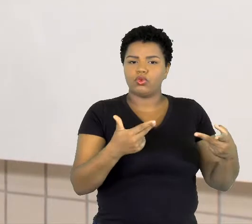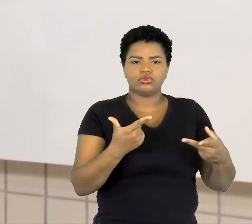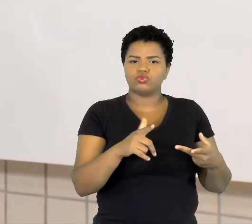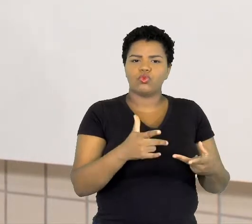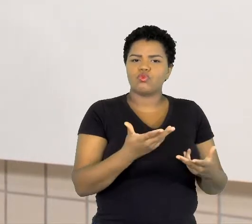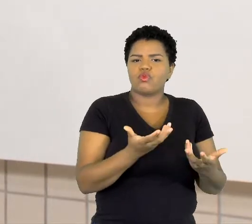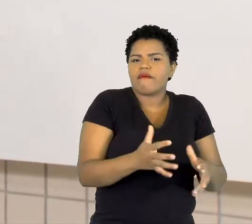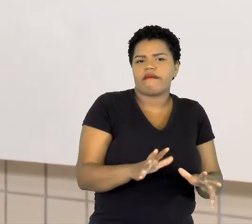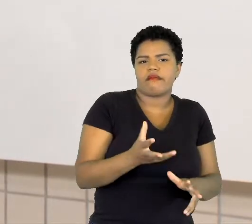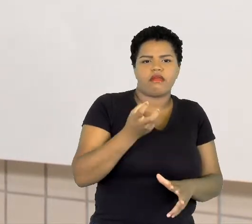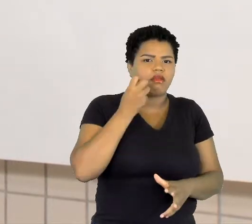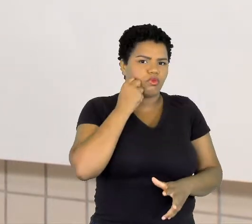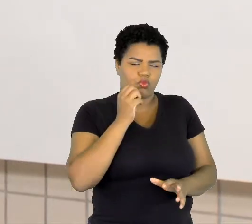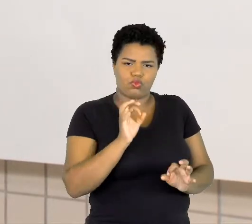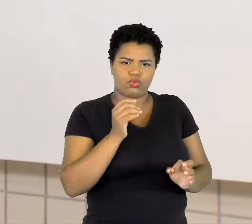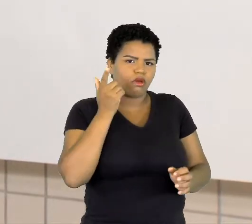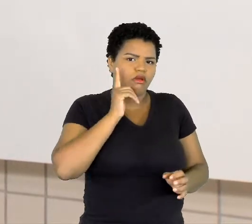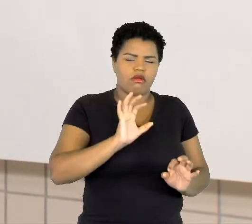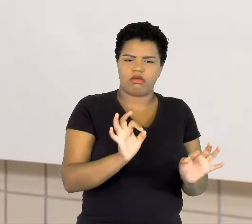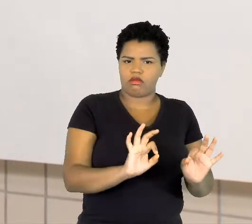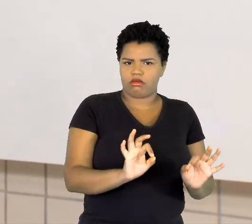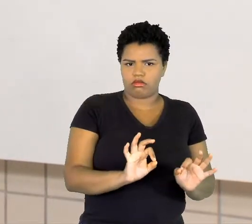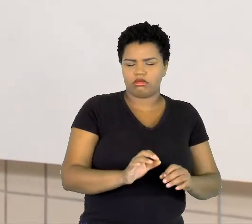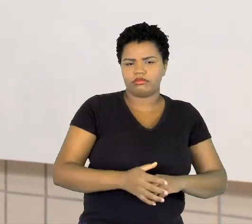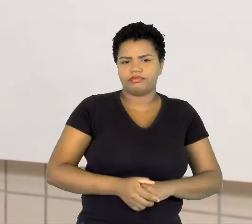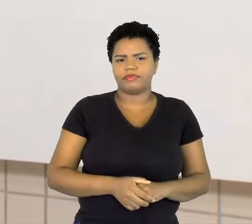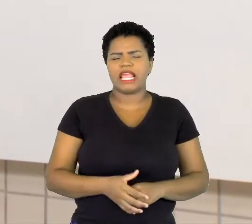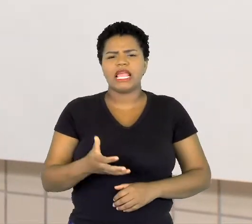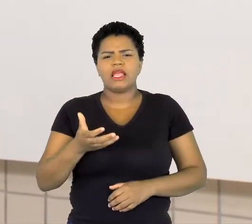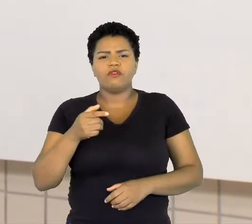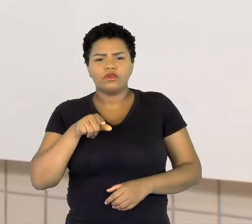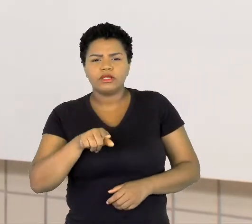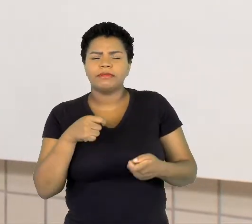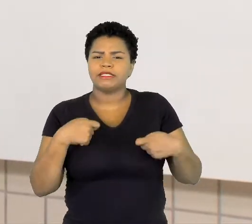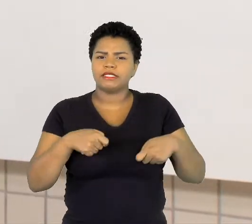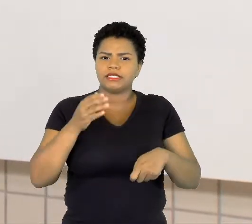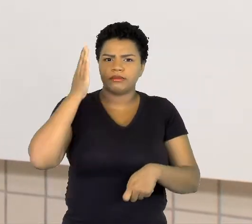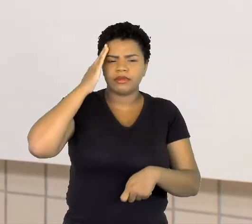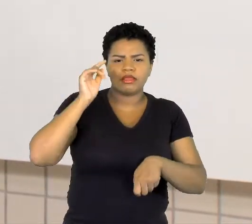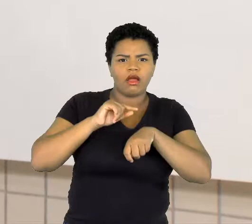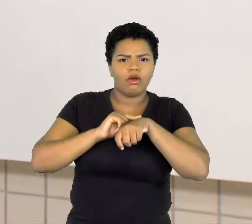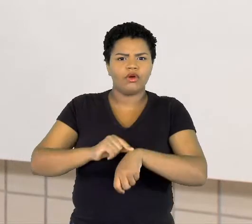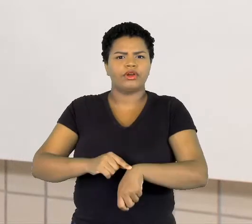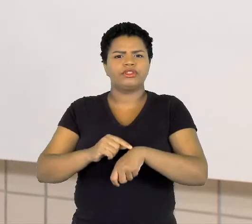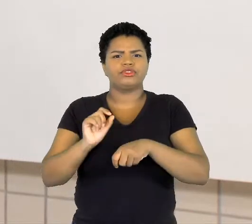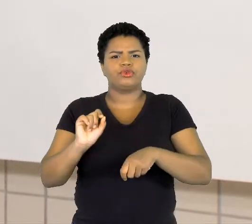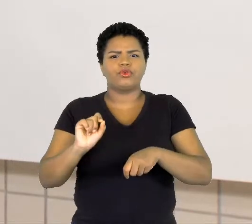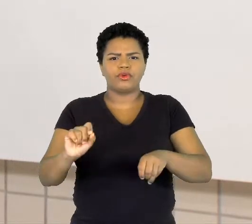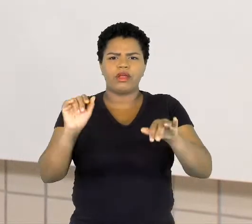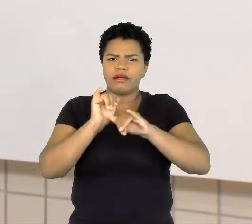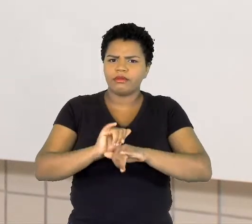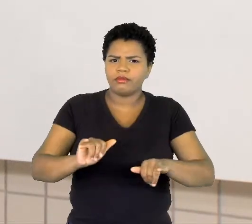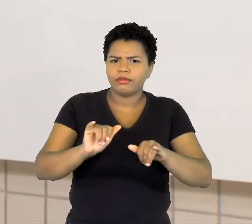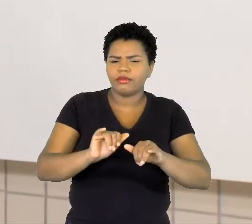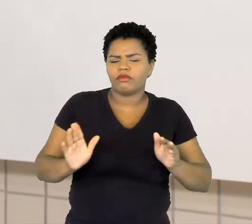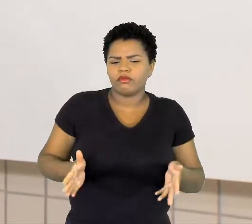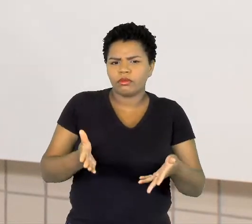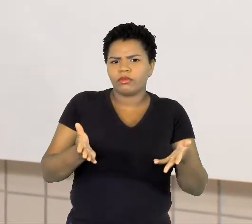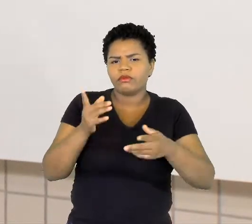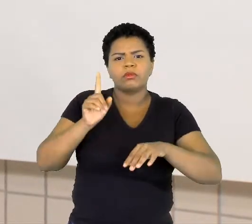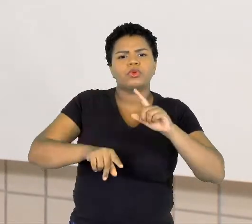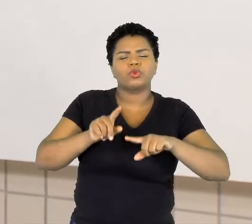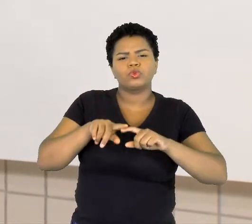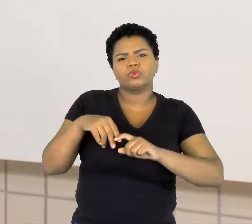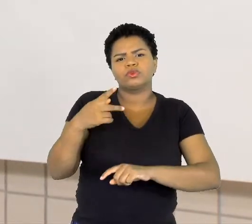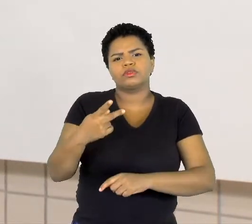fornecer a sua informação, fornecer o seu produto, na hora de você promover, na hora de